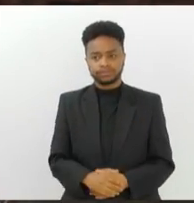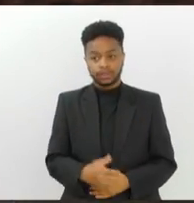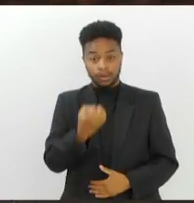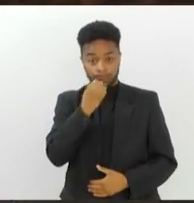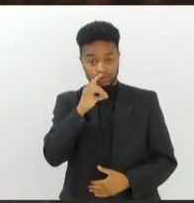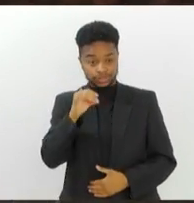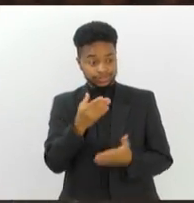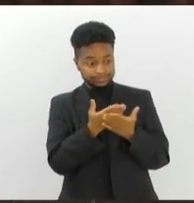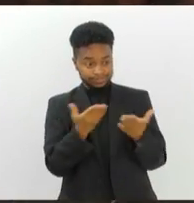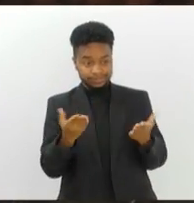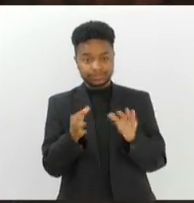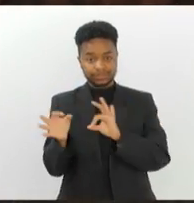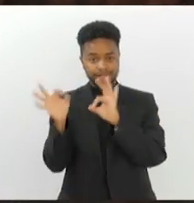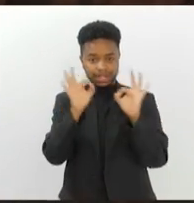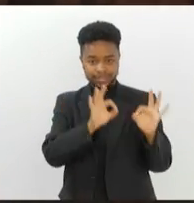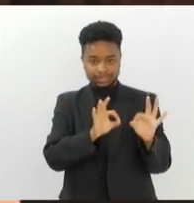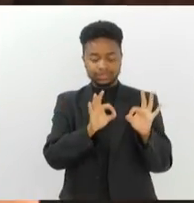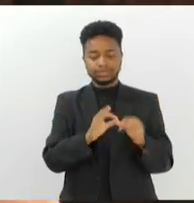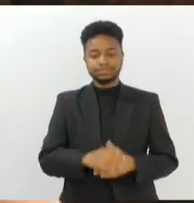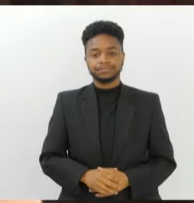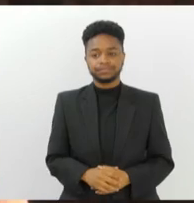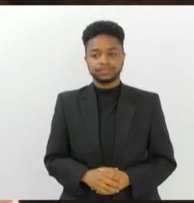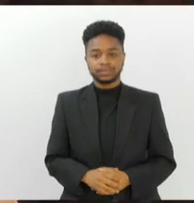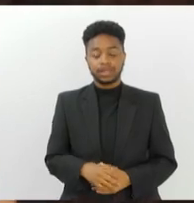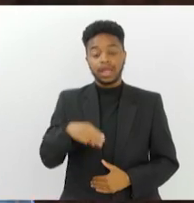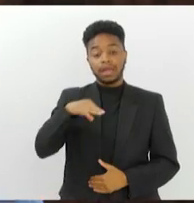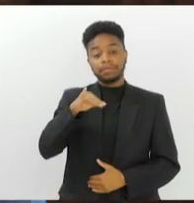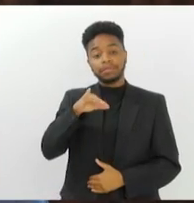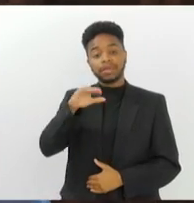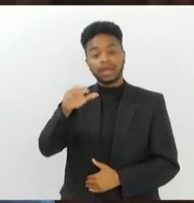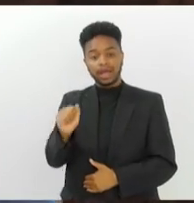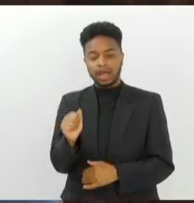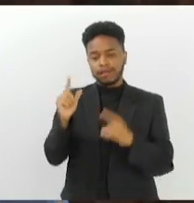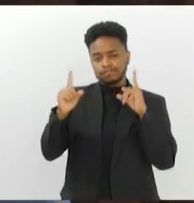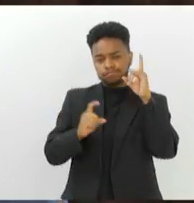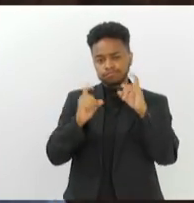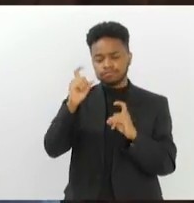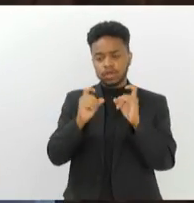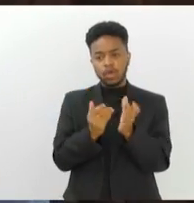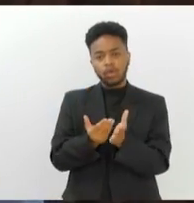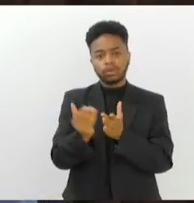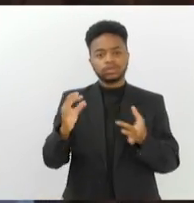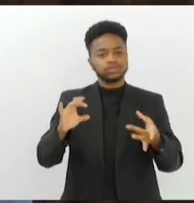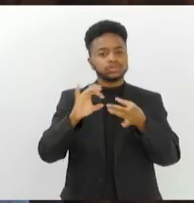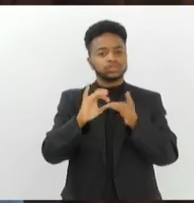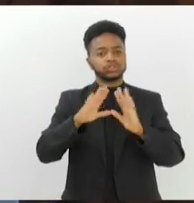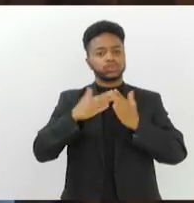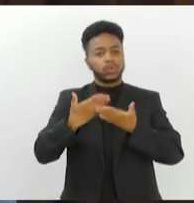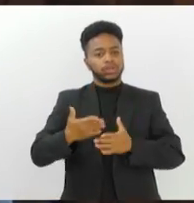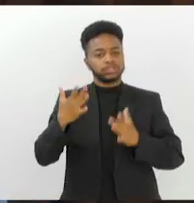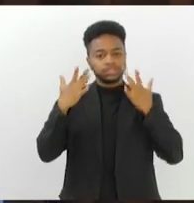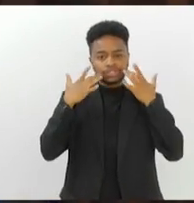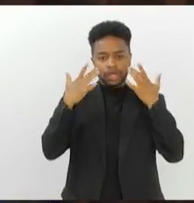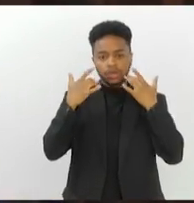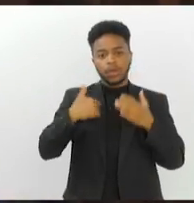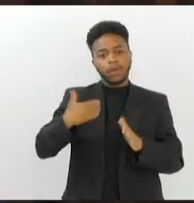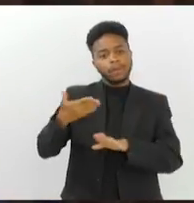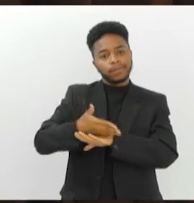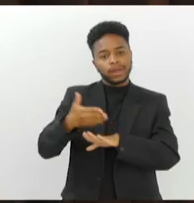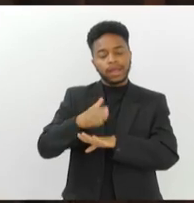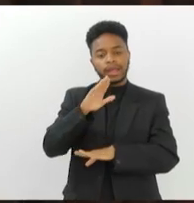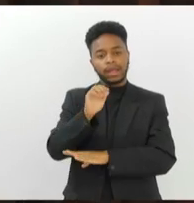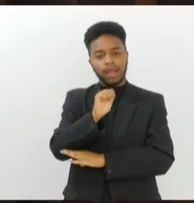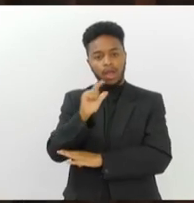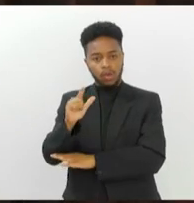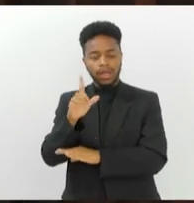dia, bom dia a todos, todas. A mímica surge desde o tempo da escola de teatro, fazia parte da CAL, Casa das Artes